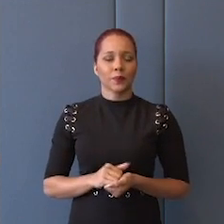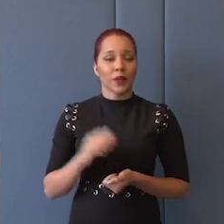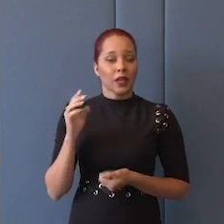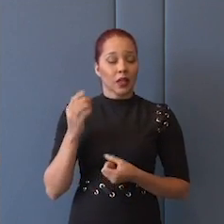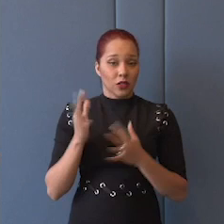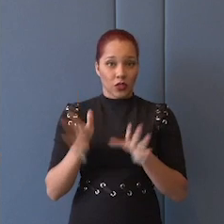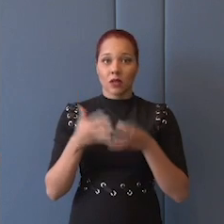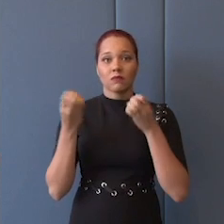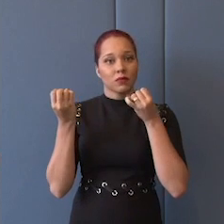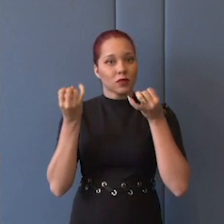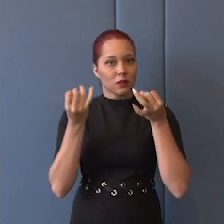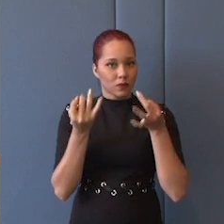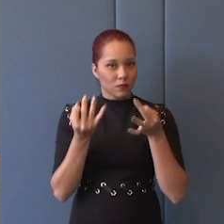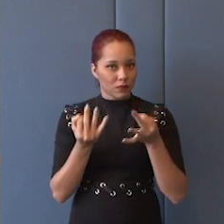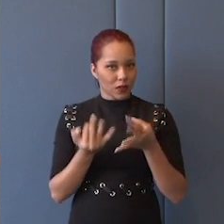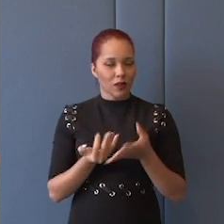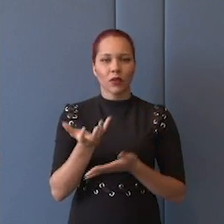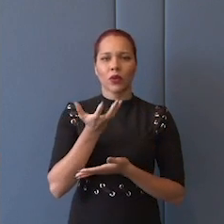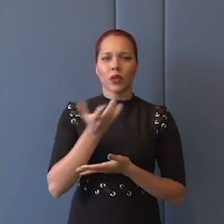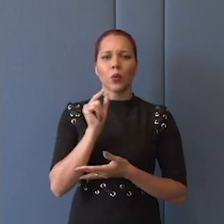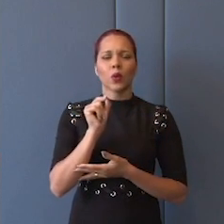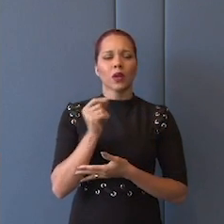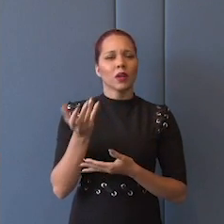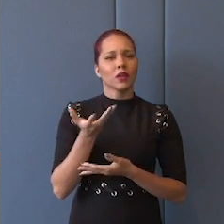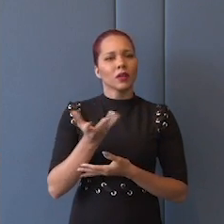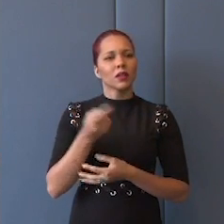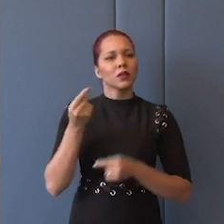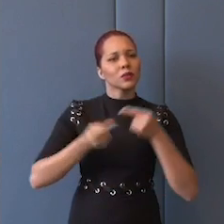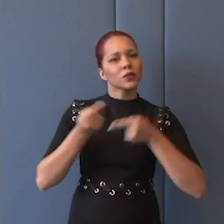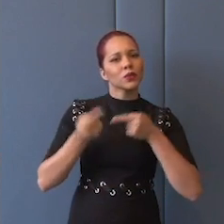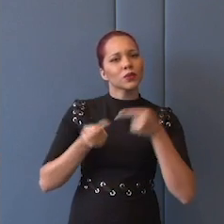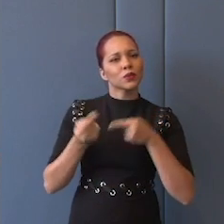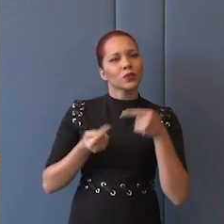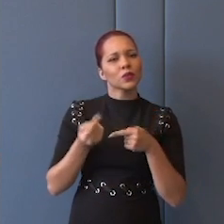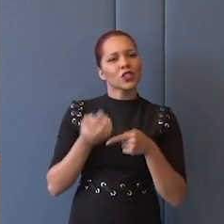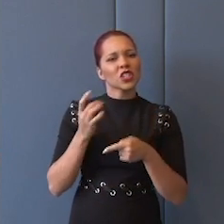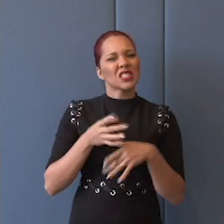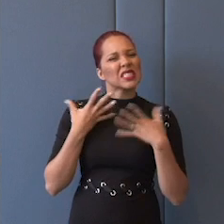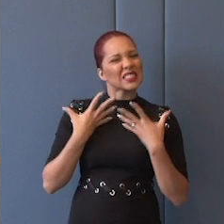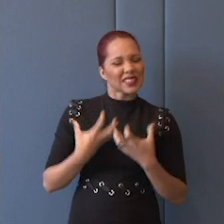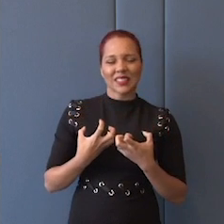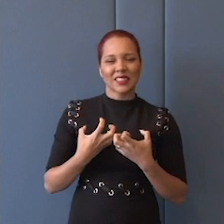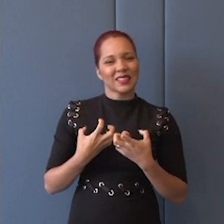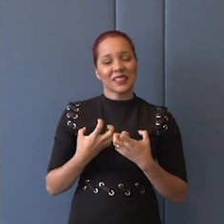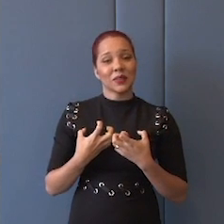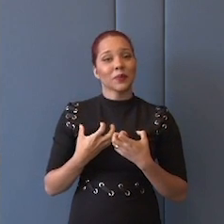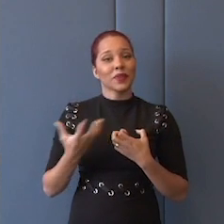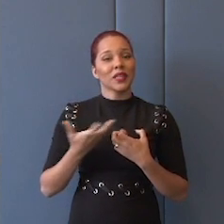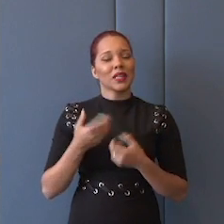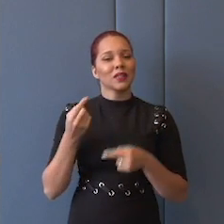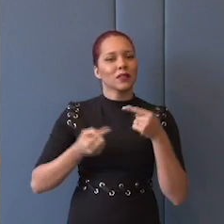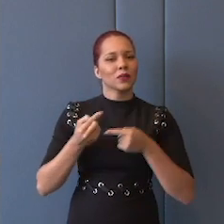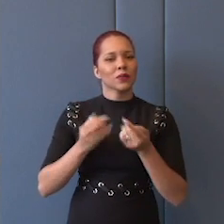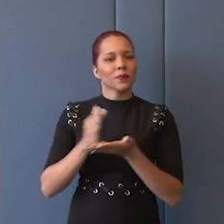considerações, eu queria aqui discutir, não de maneira exaustiva, mas alguns